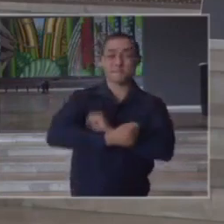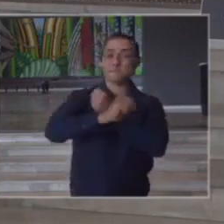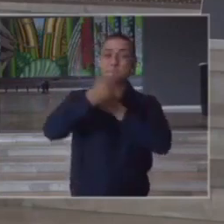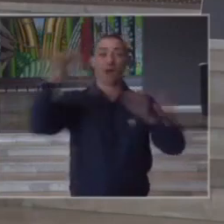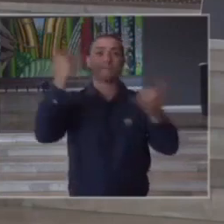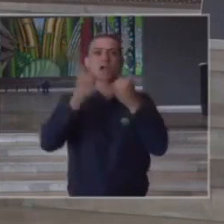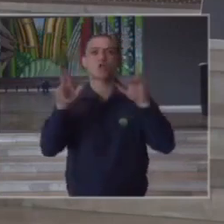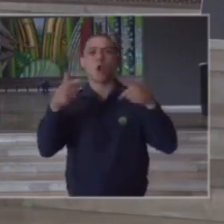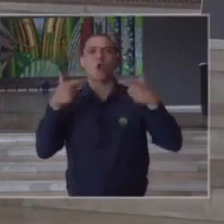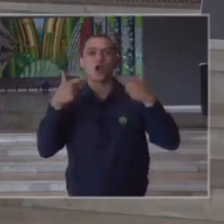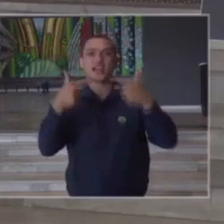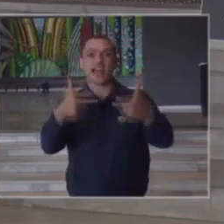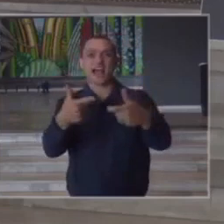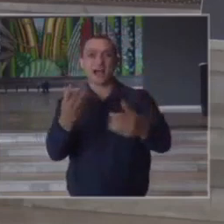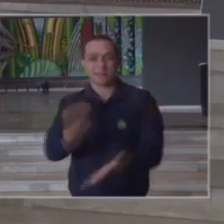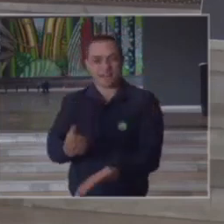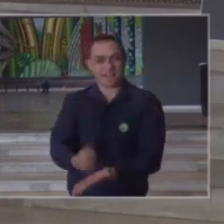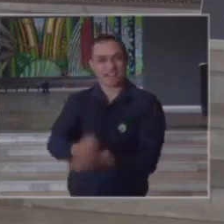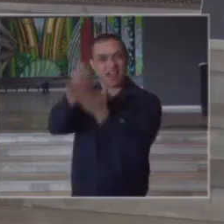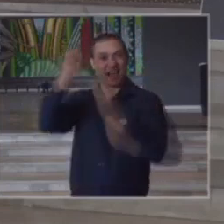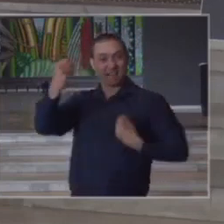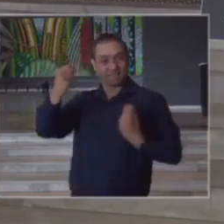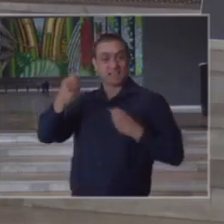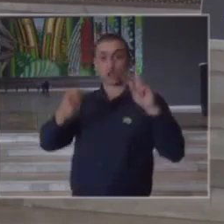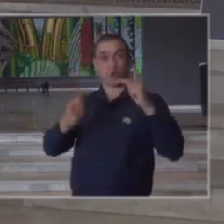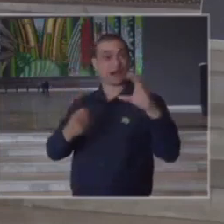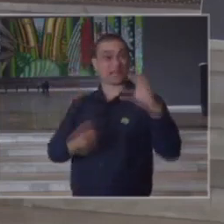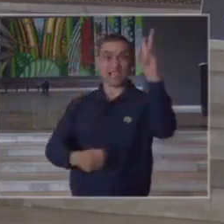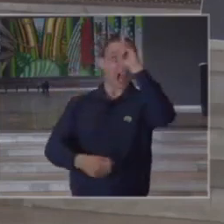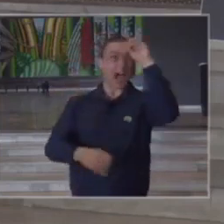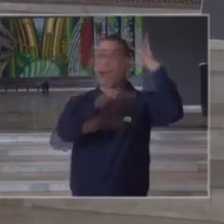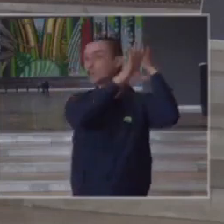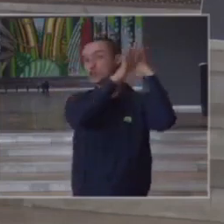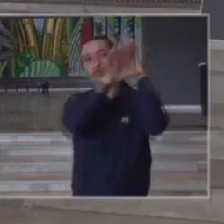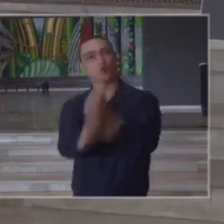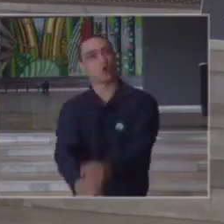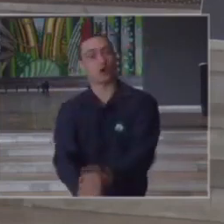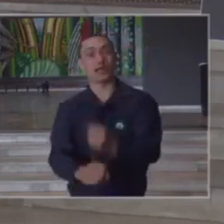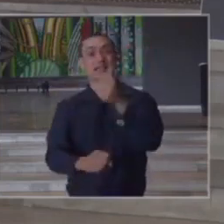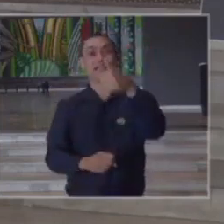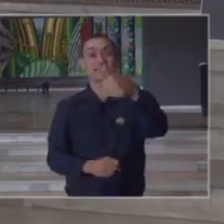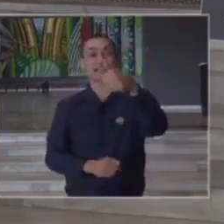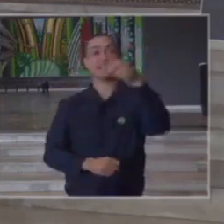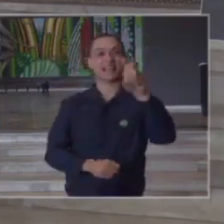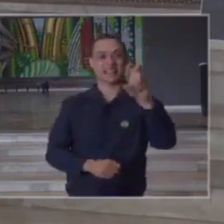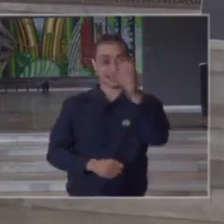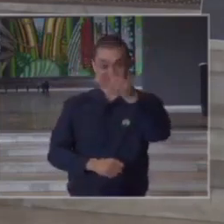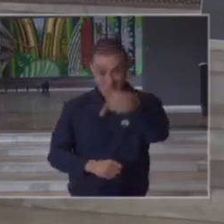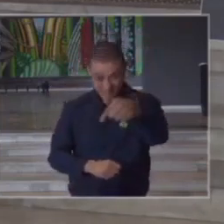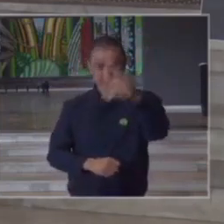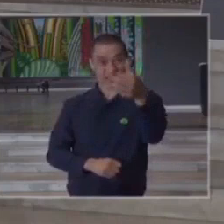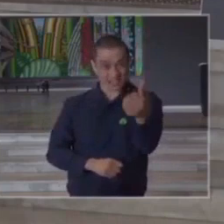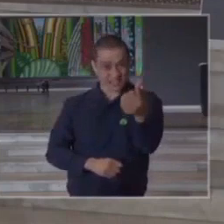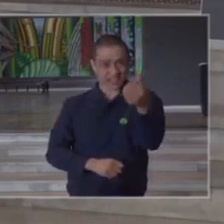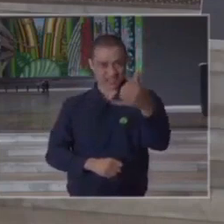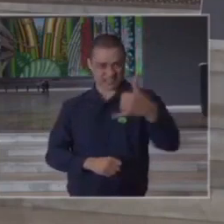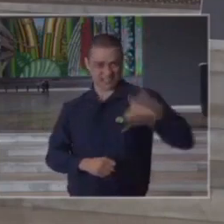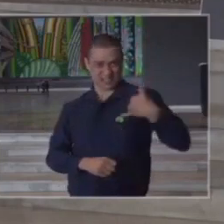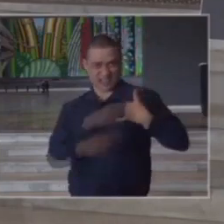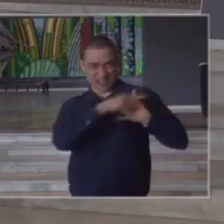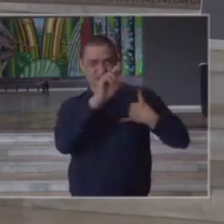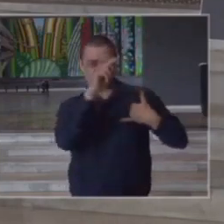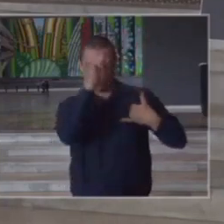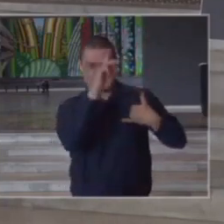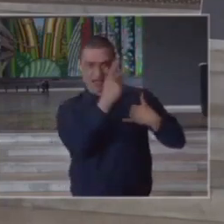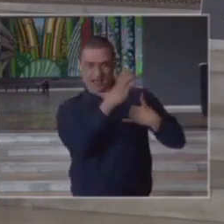de guerra pela vida que o HC presenciou nos seus 76 anos de vida que foi